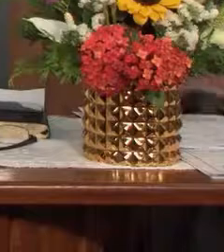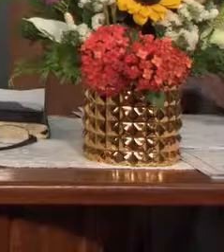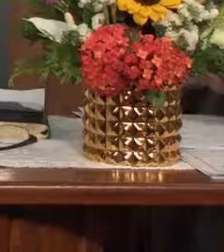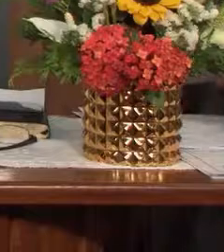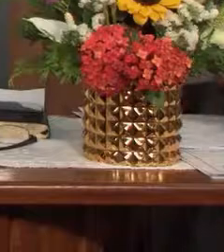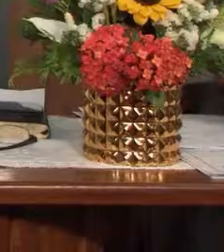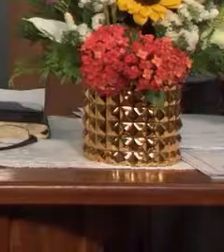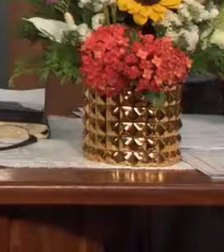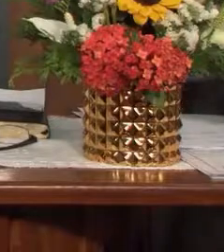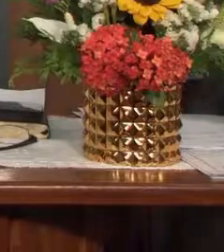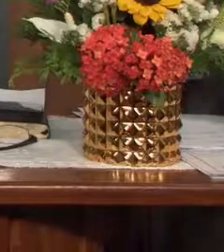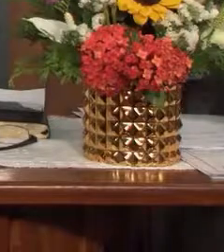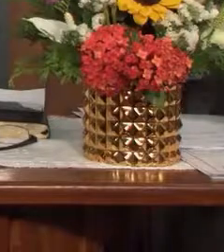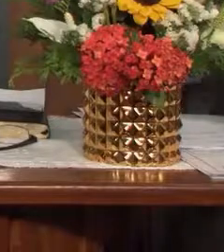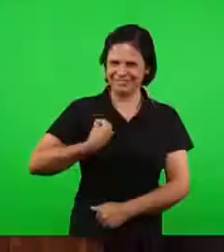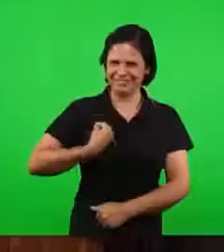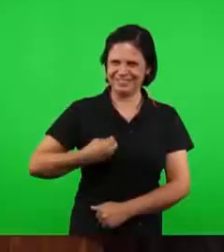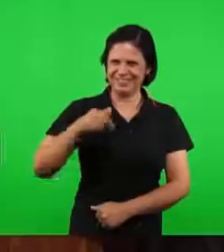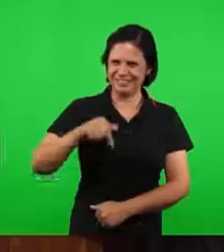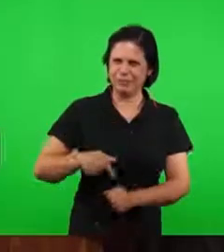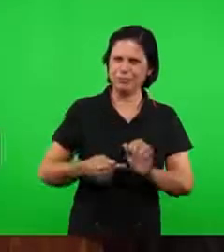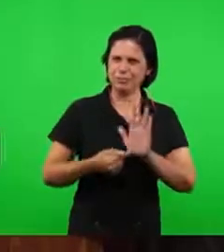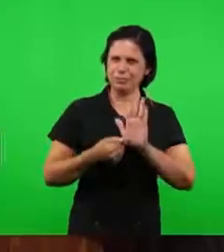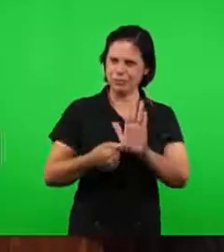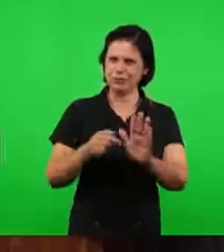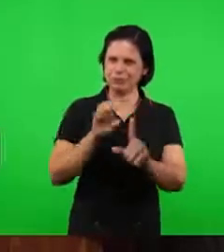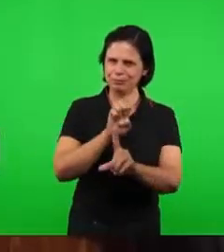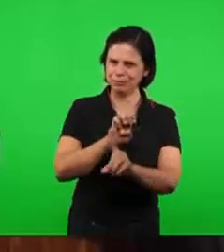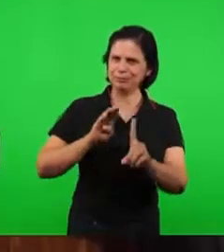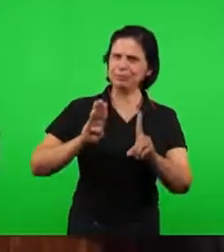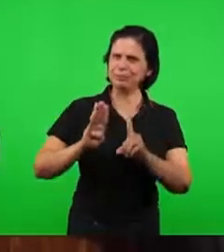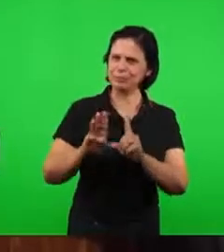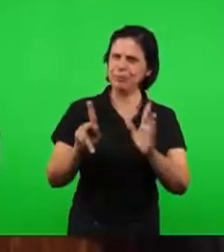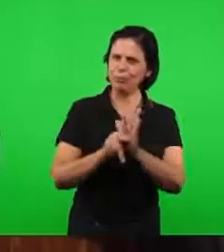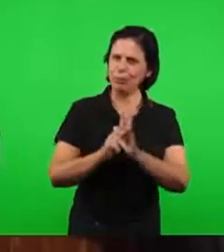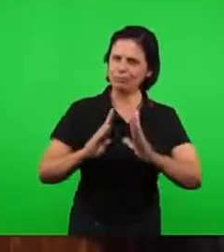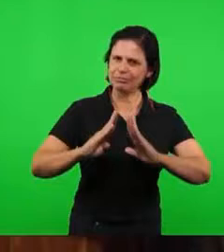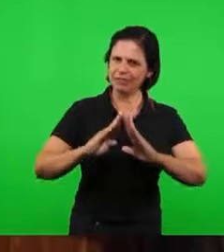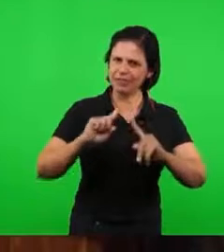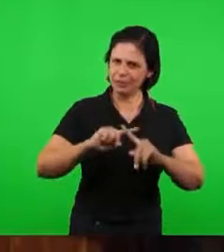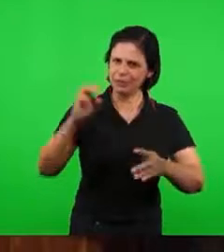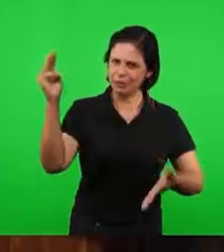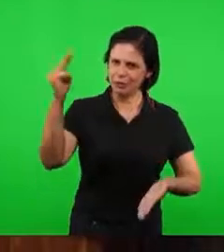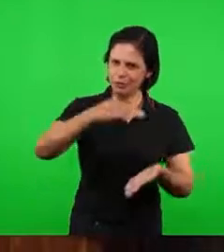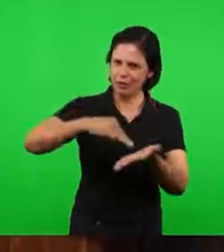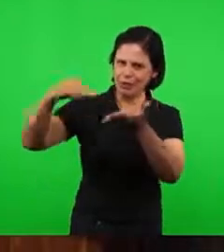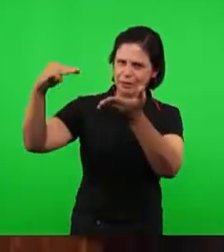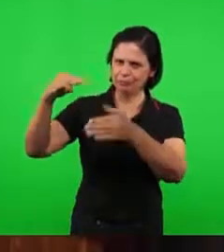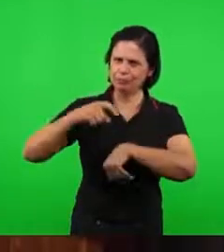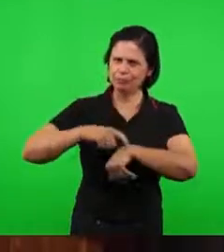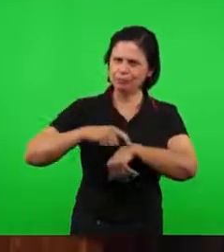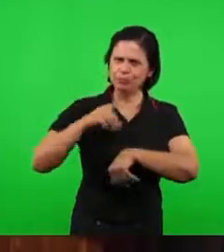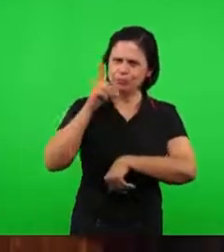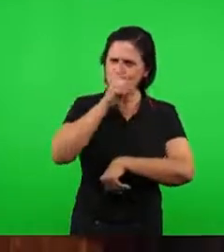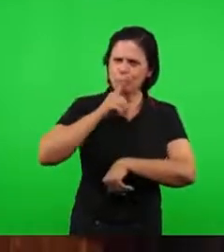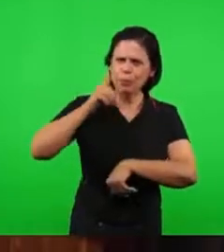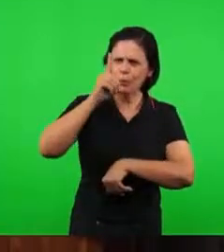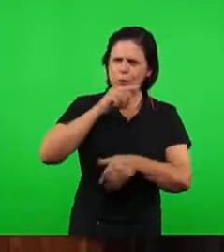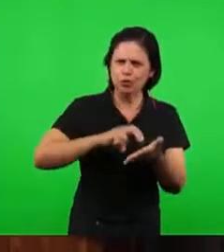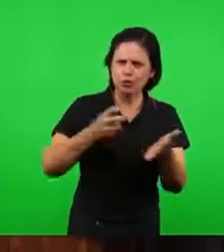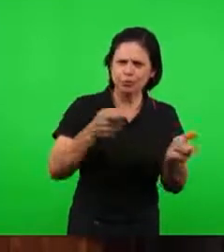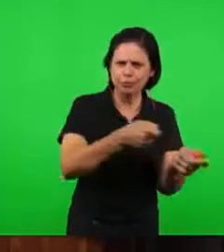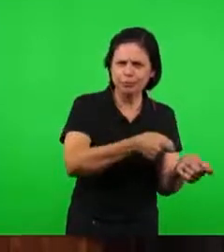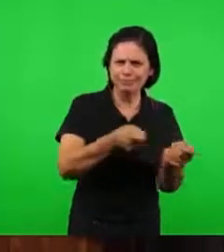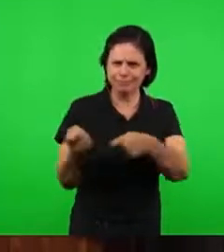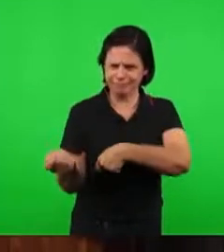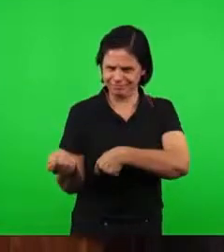transmitir a Escola Bíblica Dominical da Igreja Cristã Maranata, o que fazemos aos domingos pela manhã para os